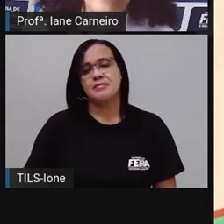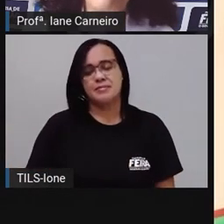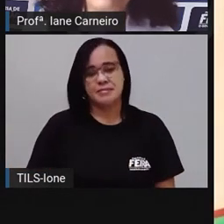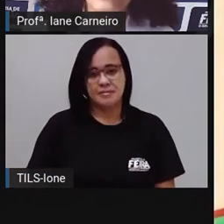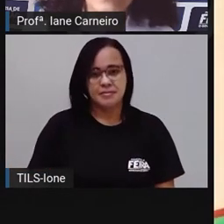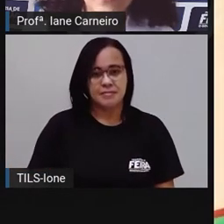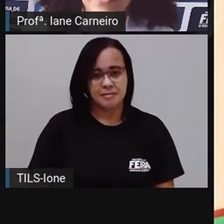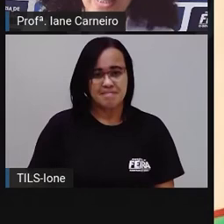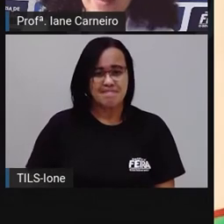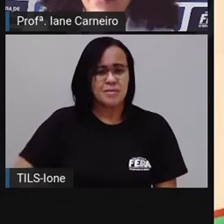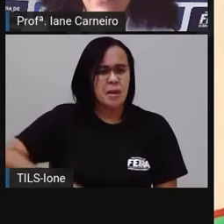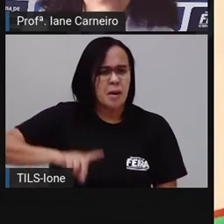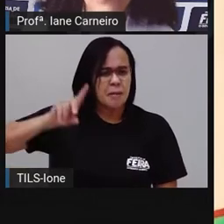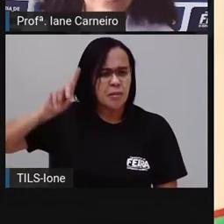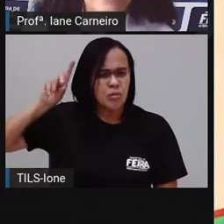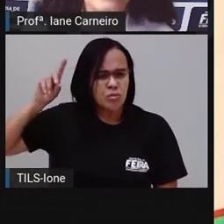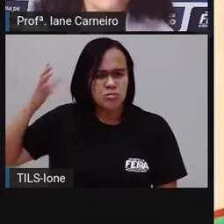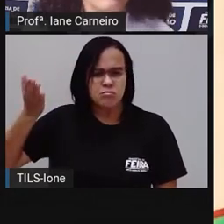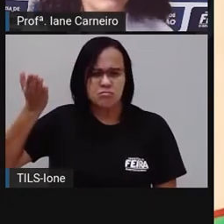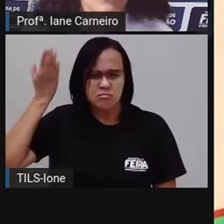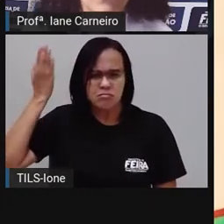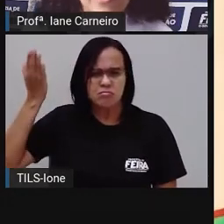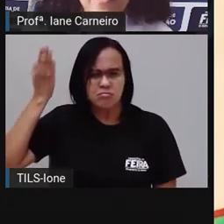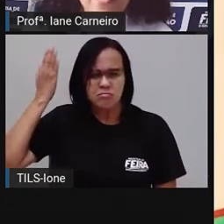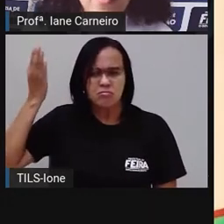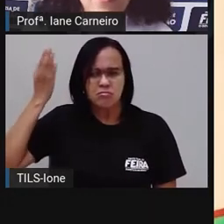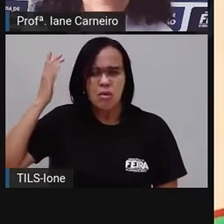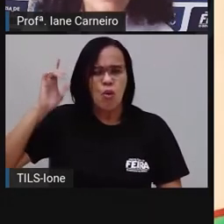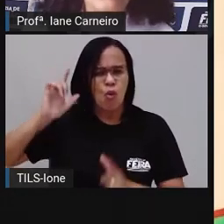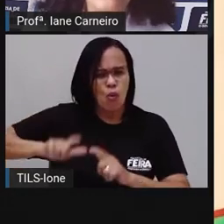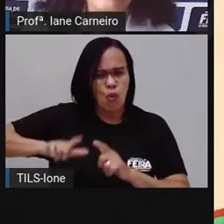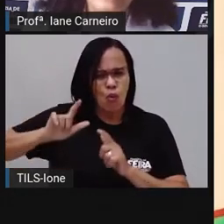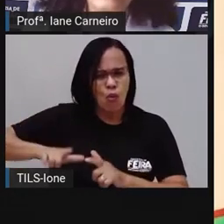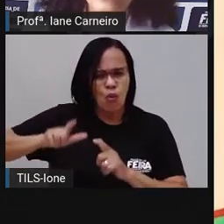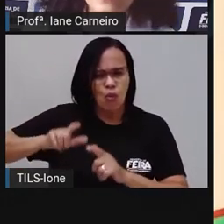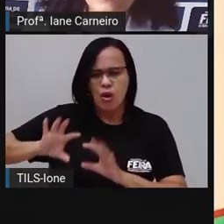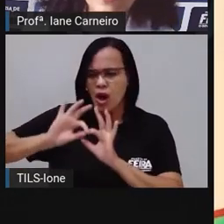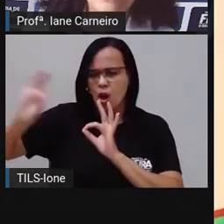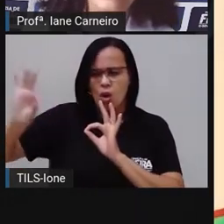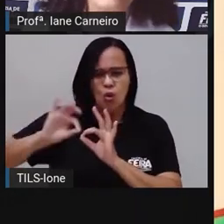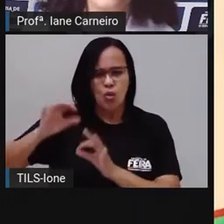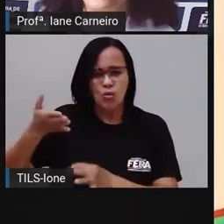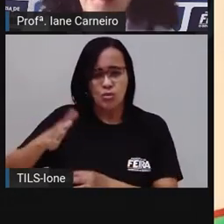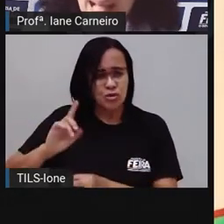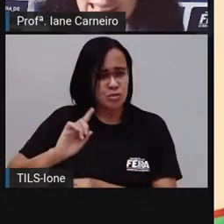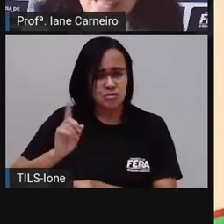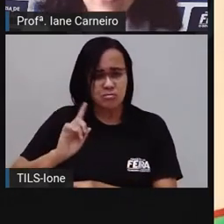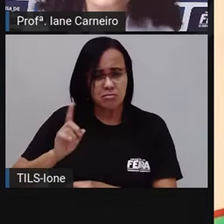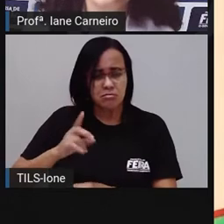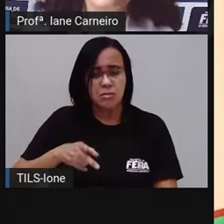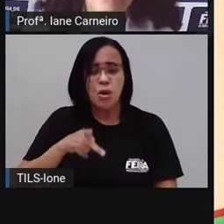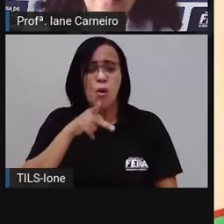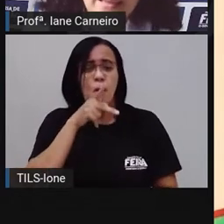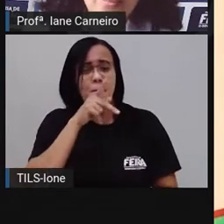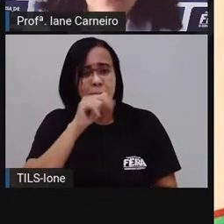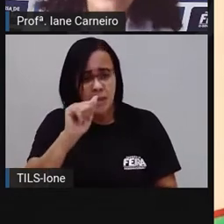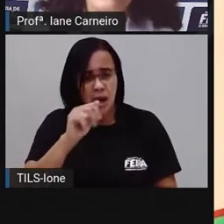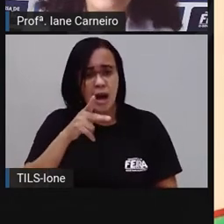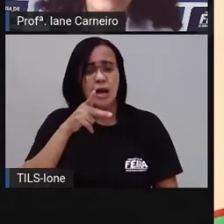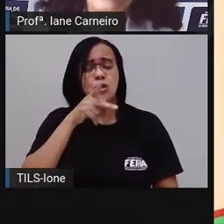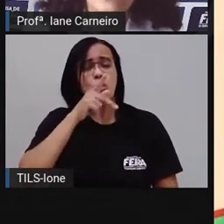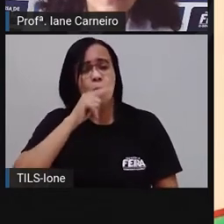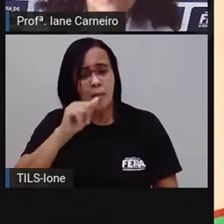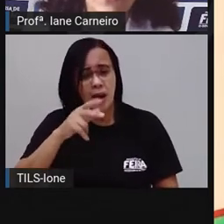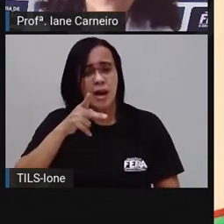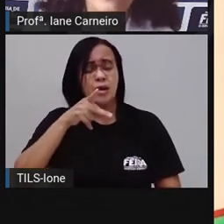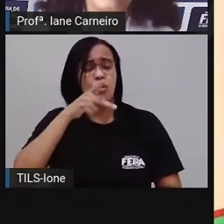Há muito tempo, num lugar não muito longe daqui, o pai do Ângelo, o pai do pai do